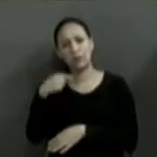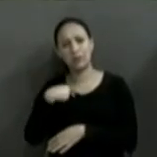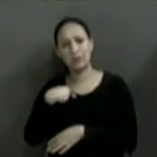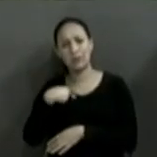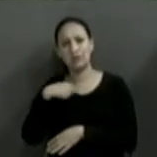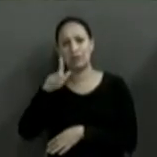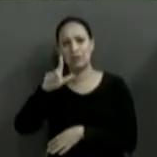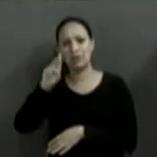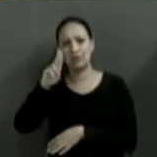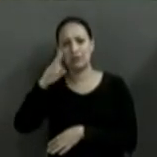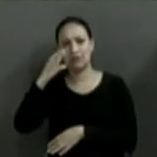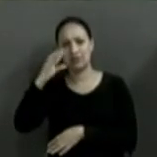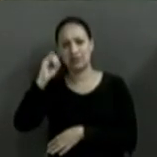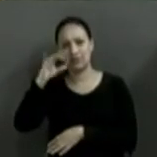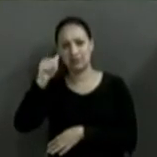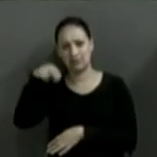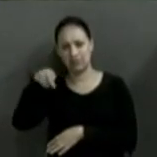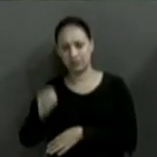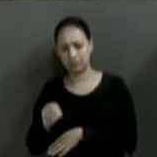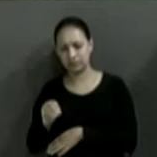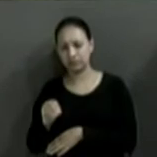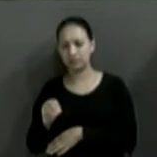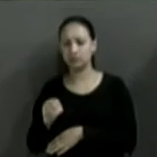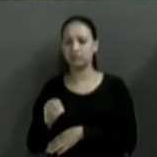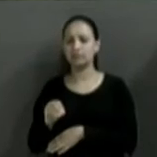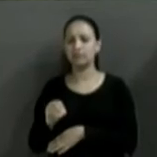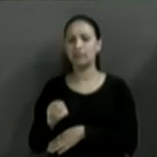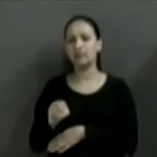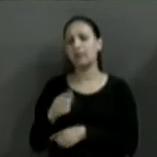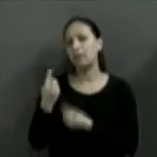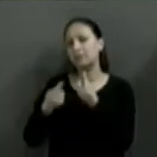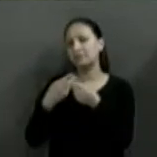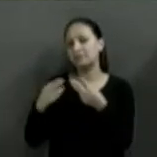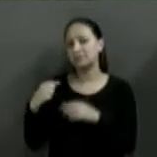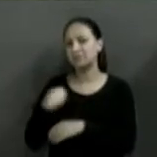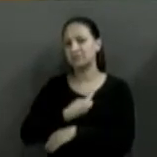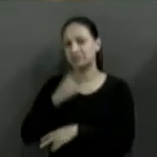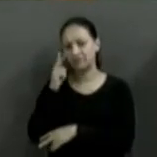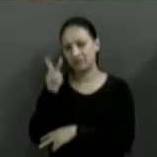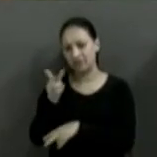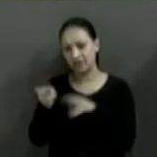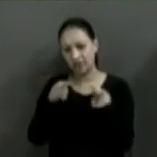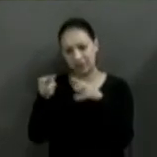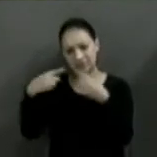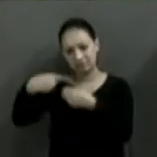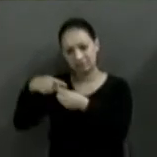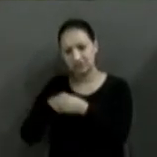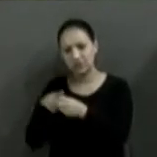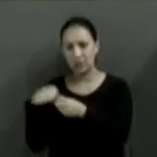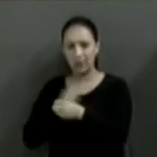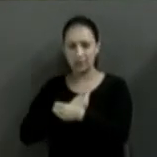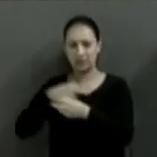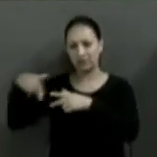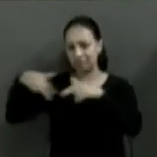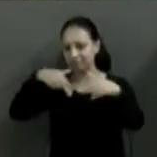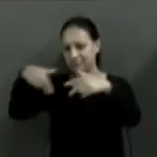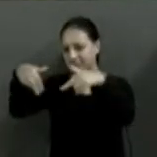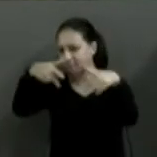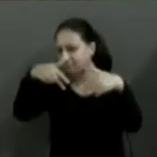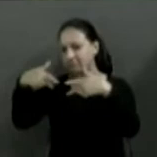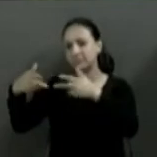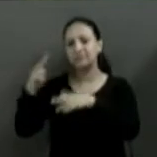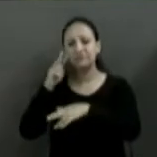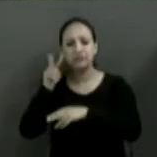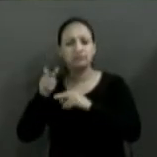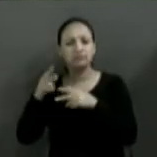Luciano, uma das coisas que a gente vê na nossa cidade, nós que transitamos por toda a cidade, é